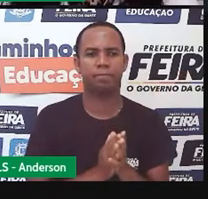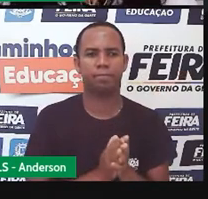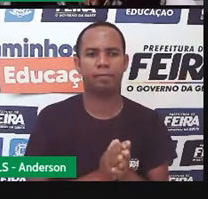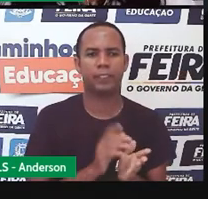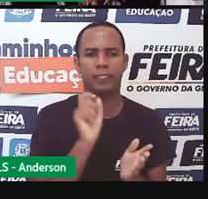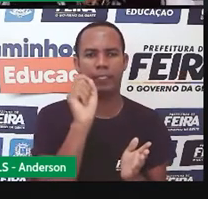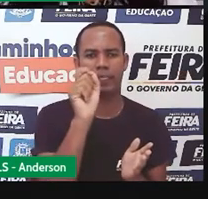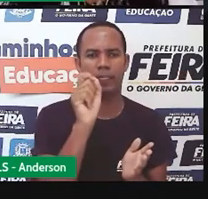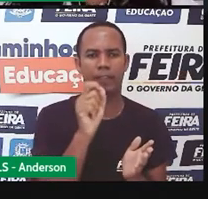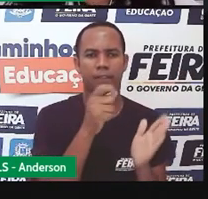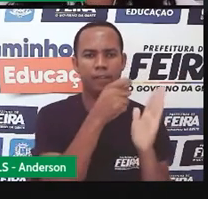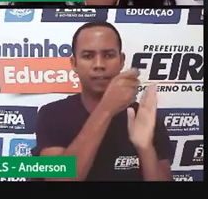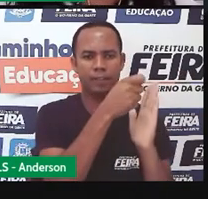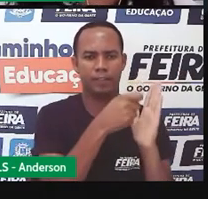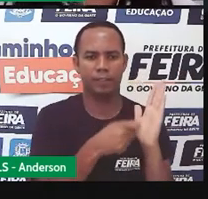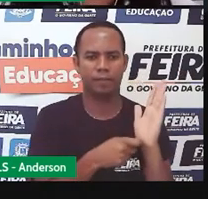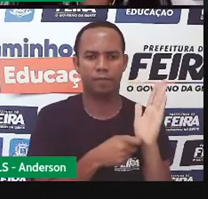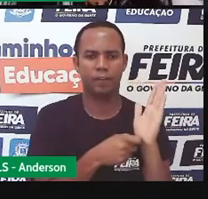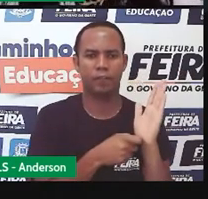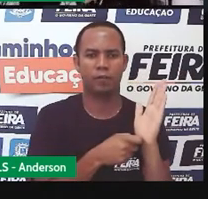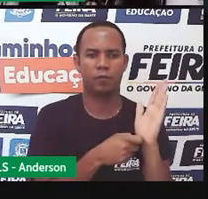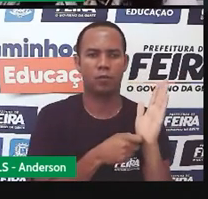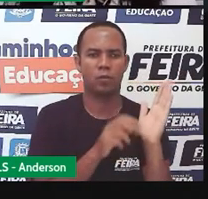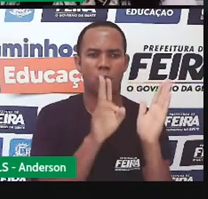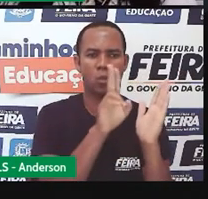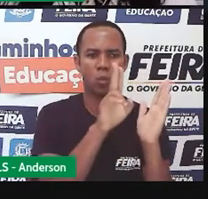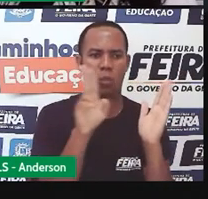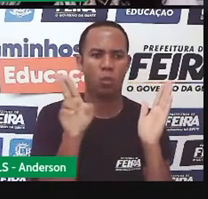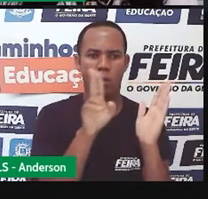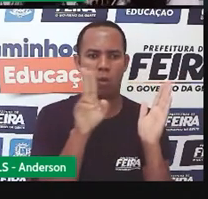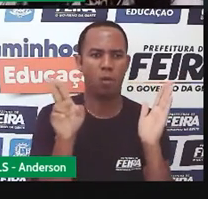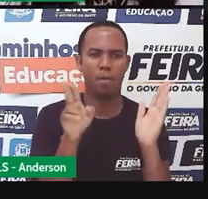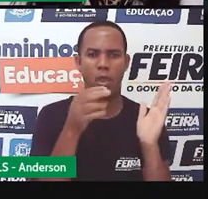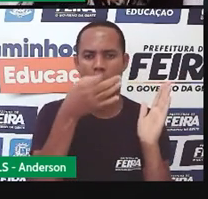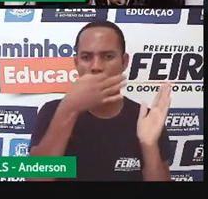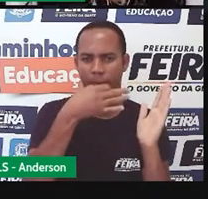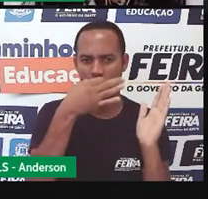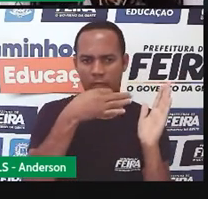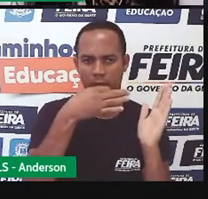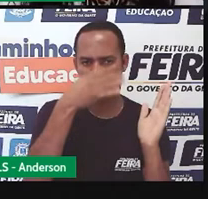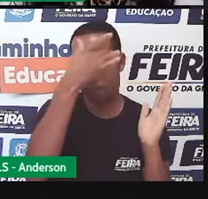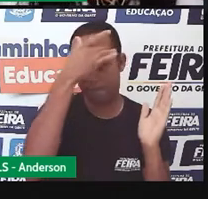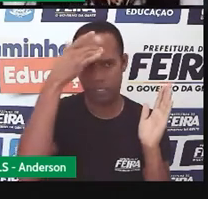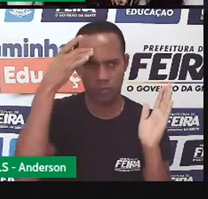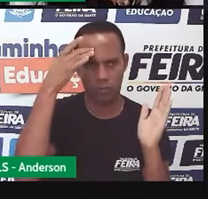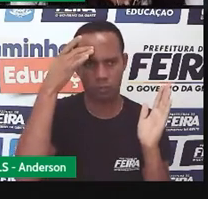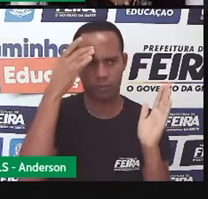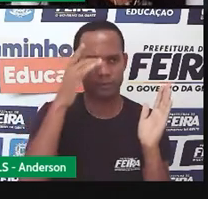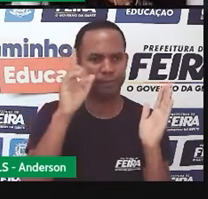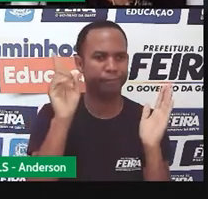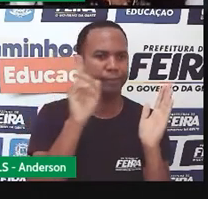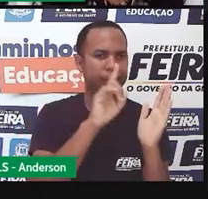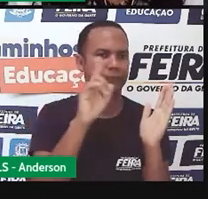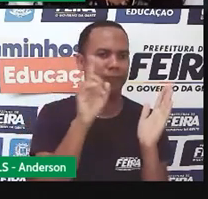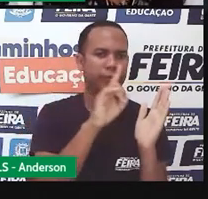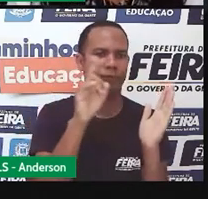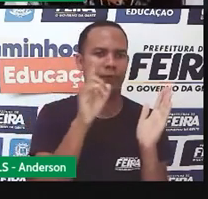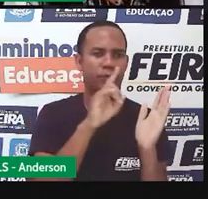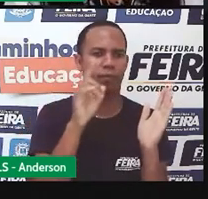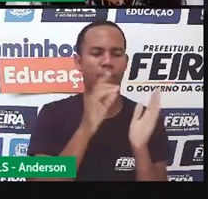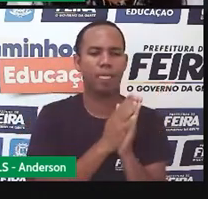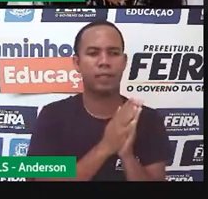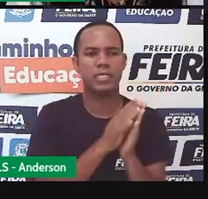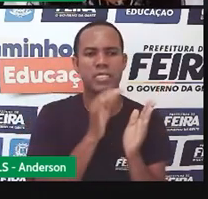fui eu, mas você não vê a minha opinião. Ora nenhuma, eu falei que eu estava triste,